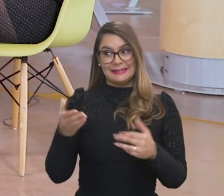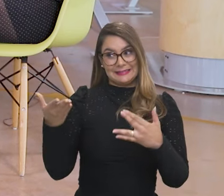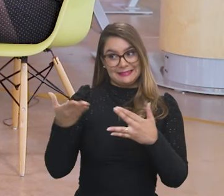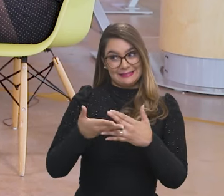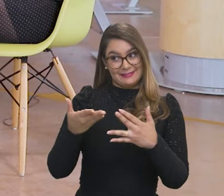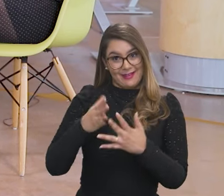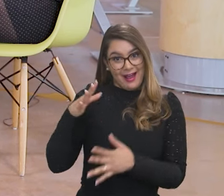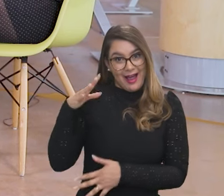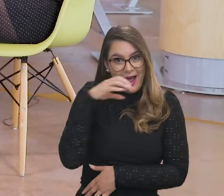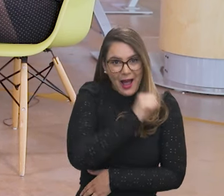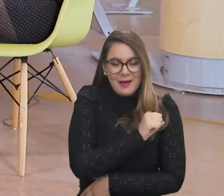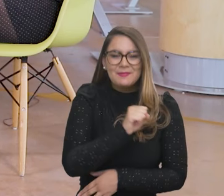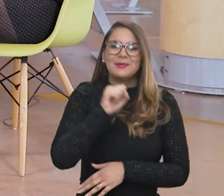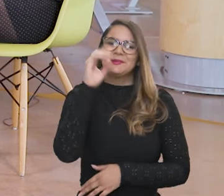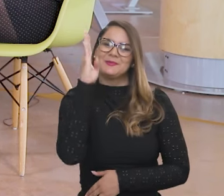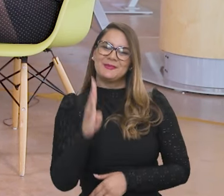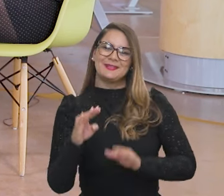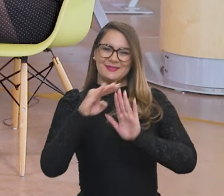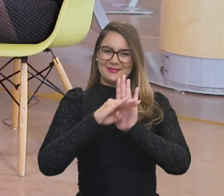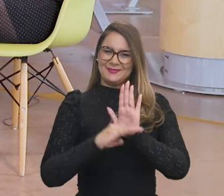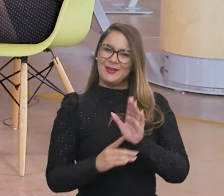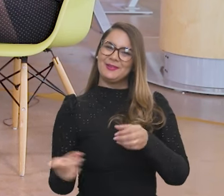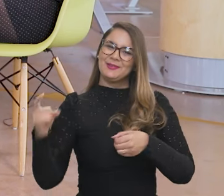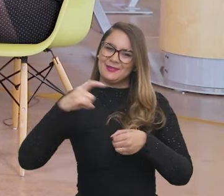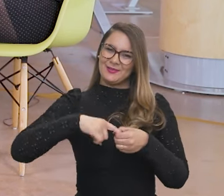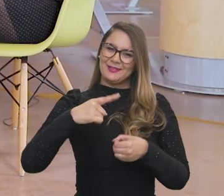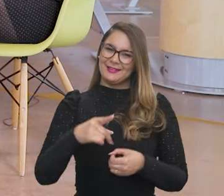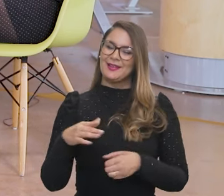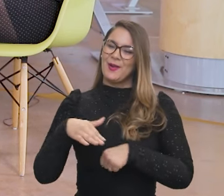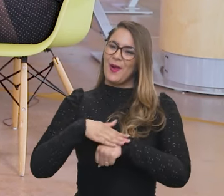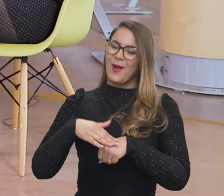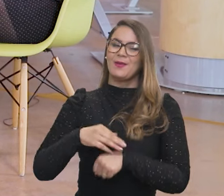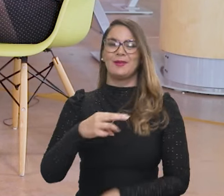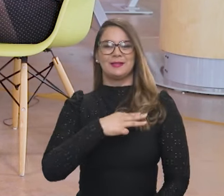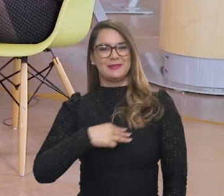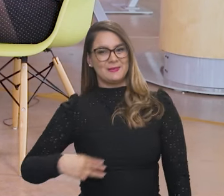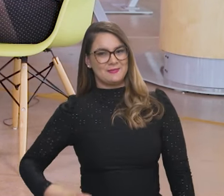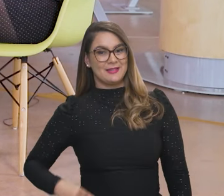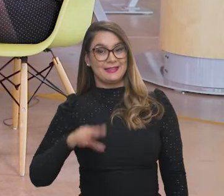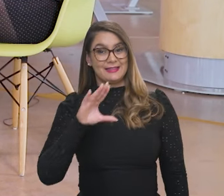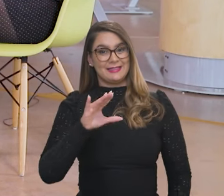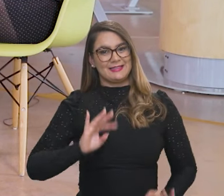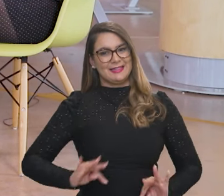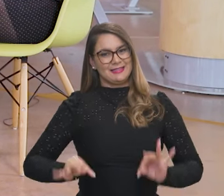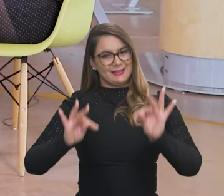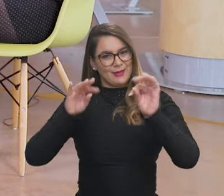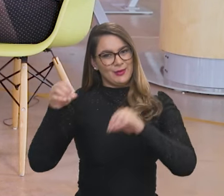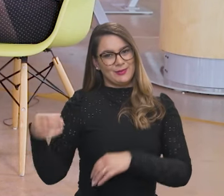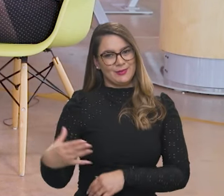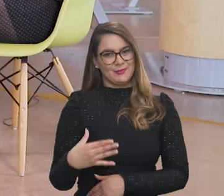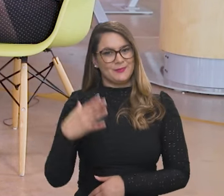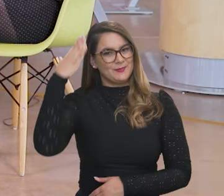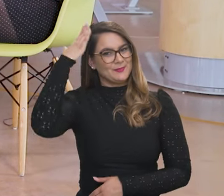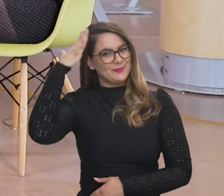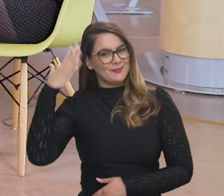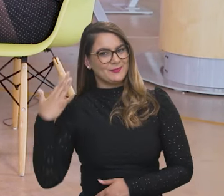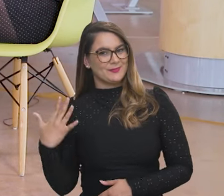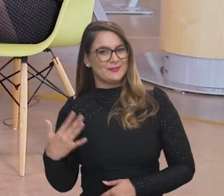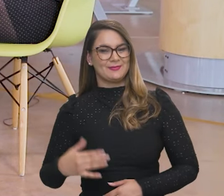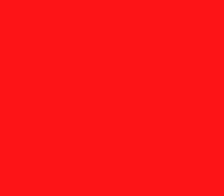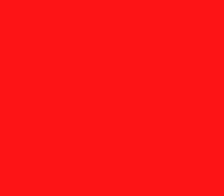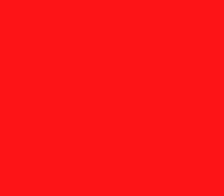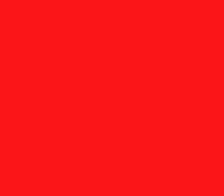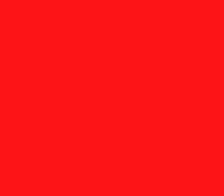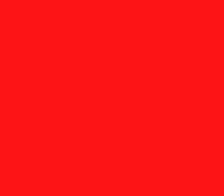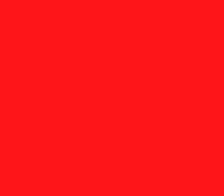vamos fazer um rápido intervalo. O Brasil em Pauta volta já já aqui com a nossa conversa com a ministra de Ciência, Tecnologia e Inovação, Luciana